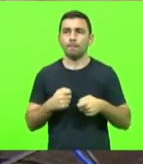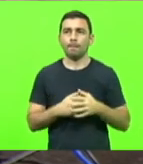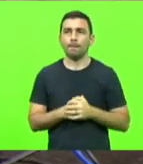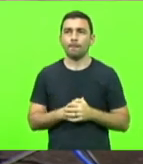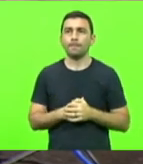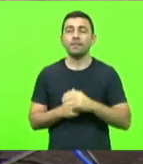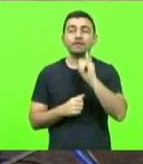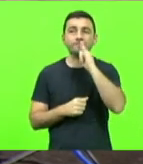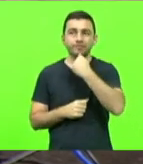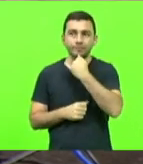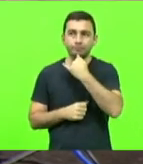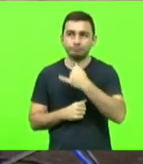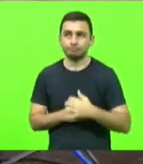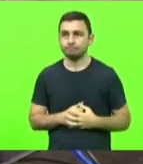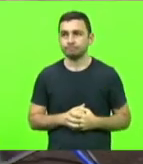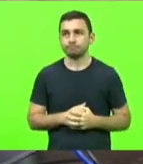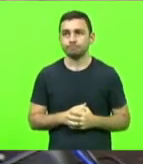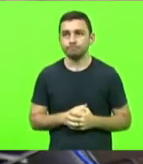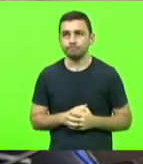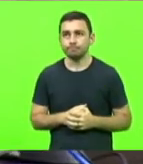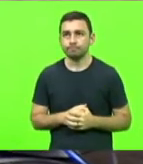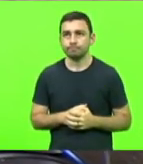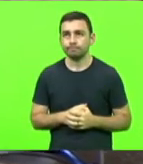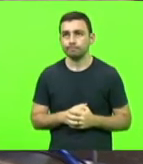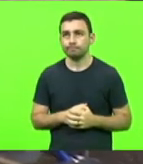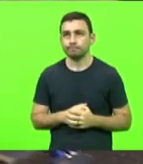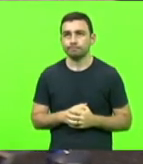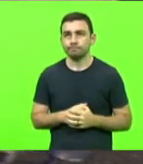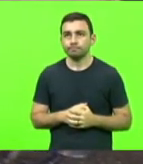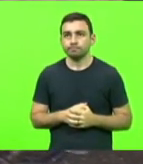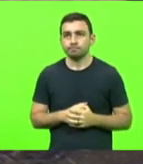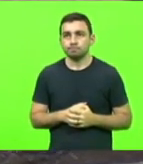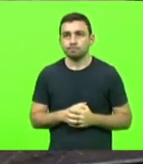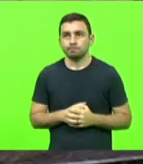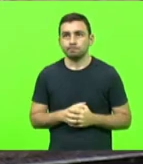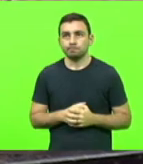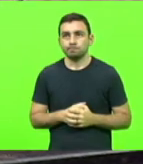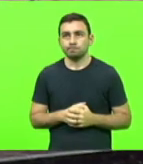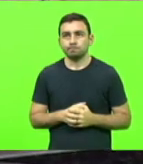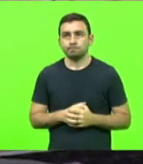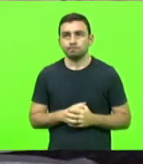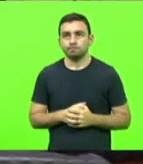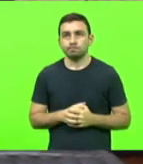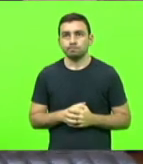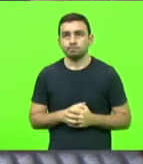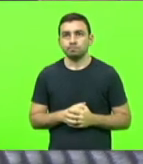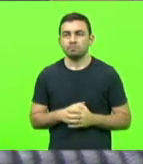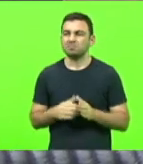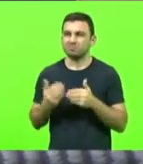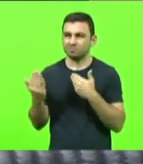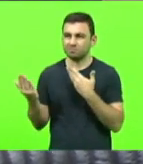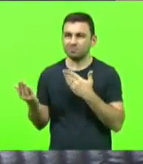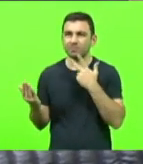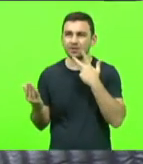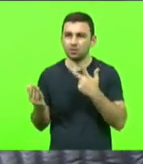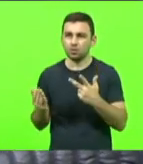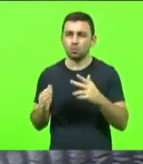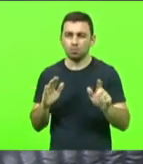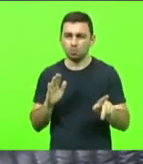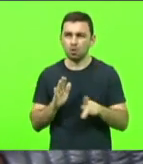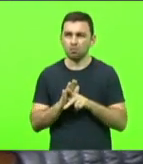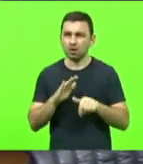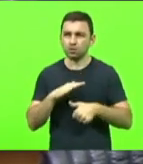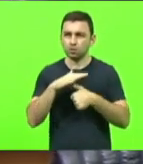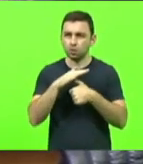Infelizmente. Deputado, essa situação do nosso reitor da Universidade Federal e daqueles